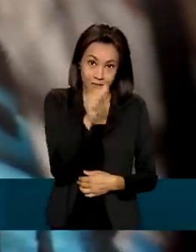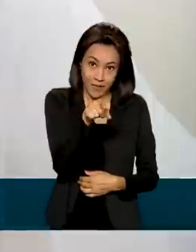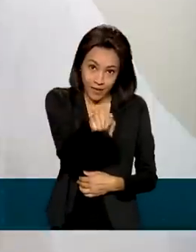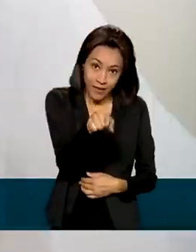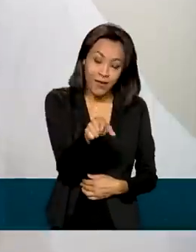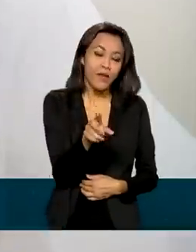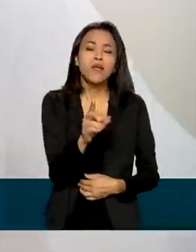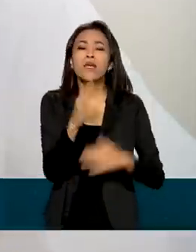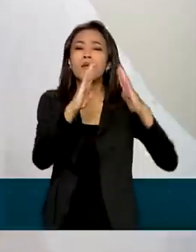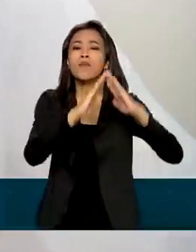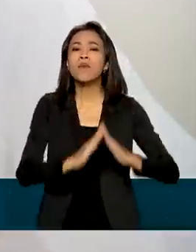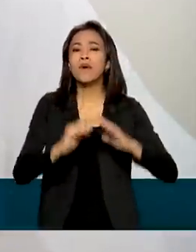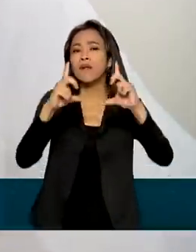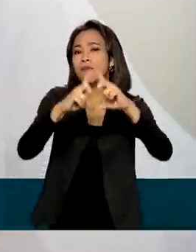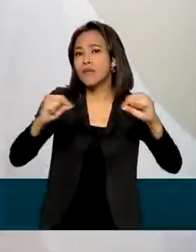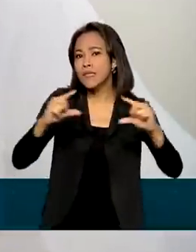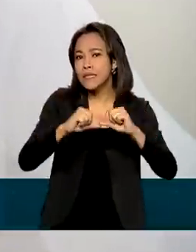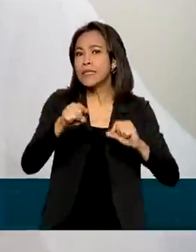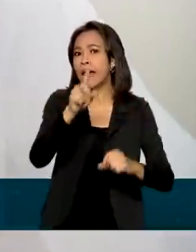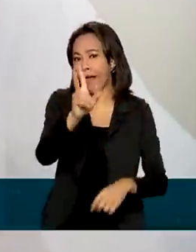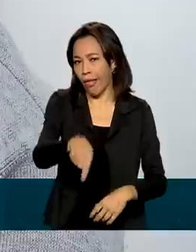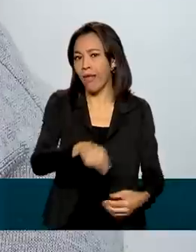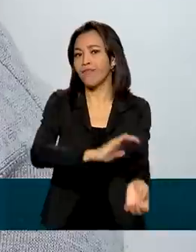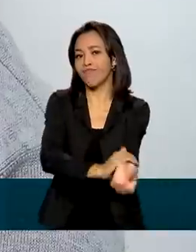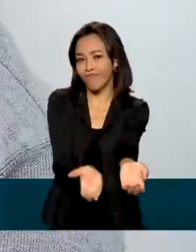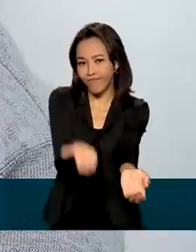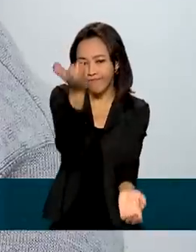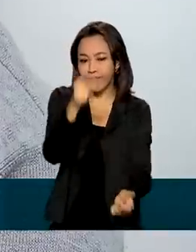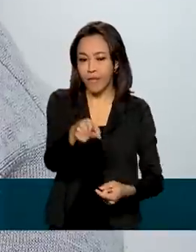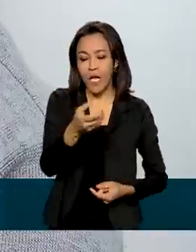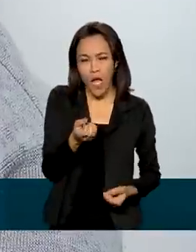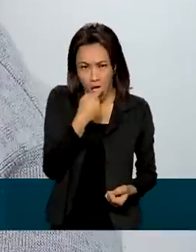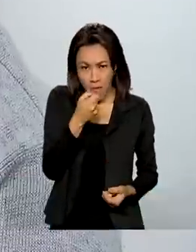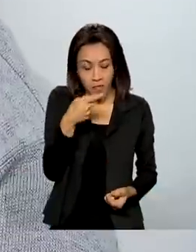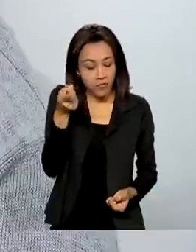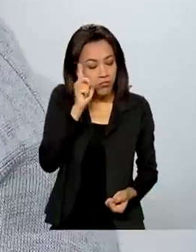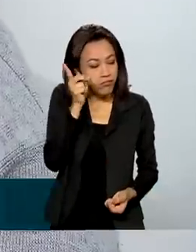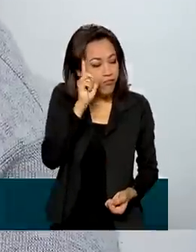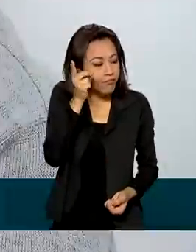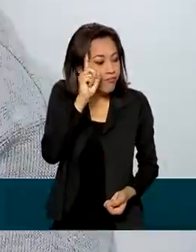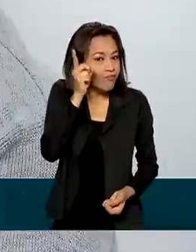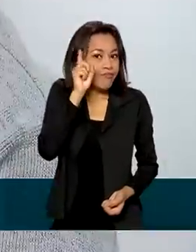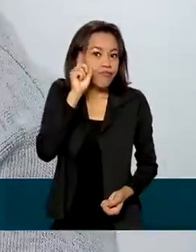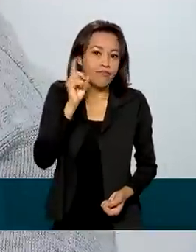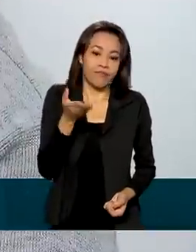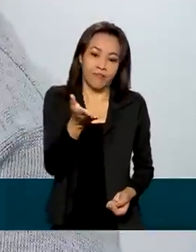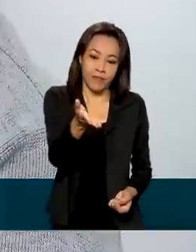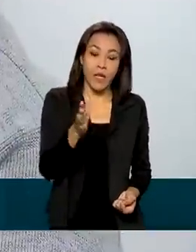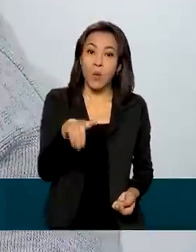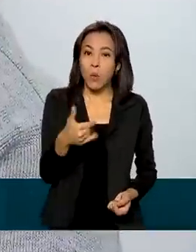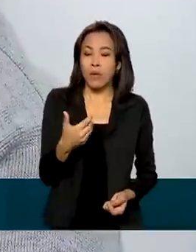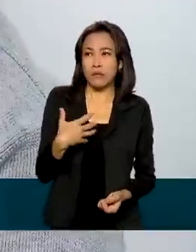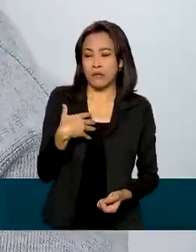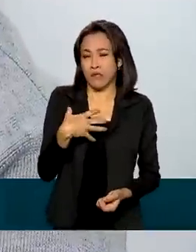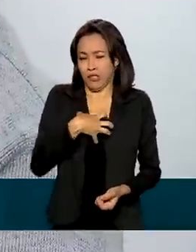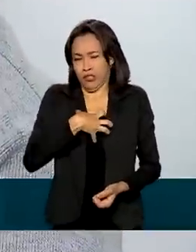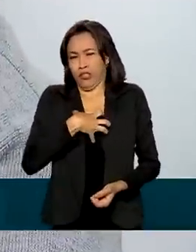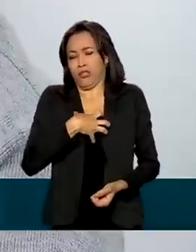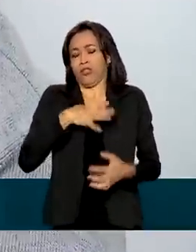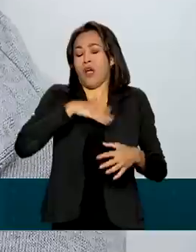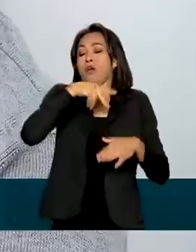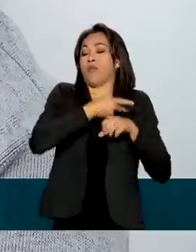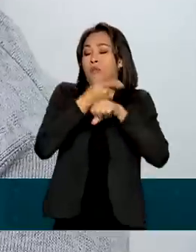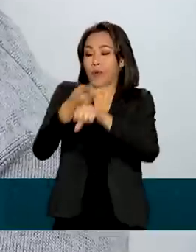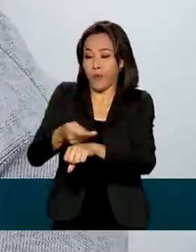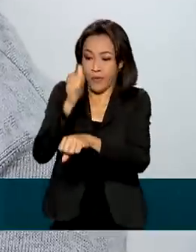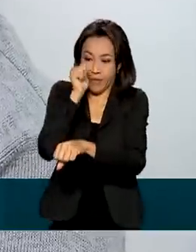de Souza, que mora em Brasília, é hipertensa. Eu tomo remédio direto, sem parar. Quando a gente se sente ruim, a gente vem aqui nas